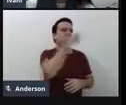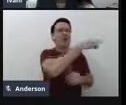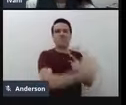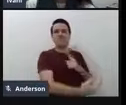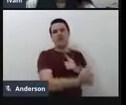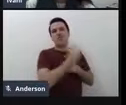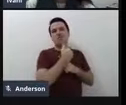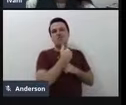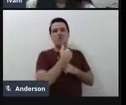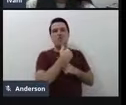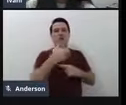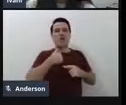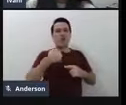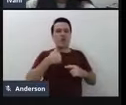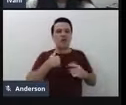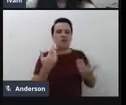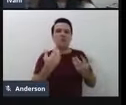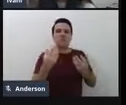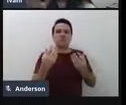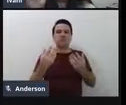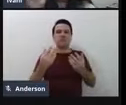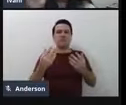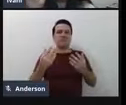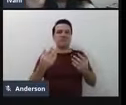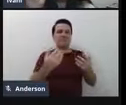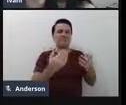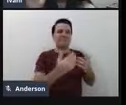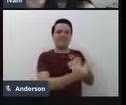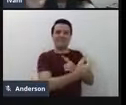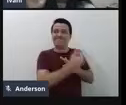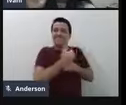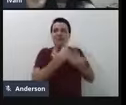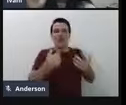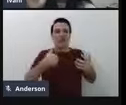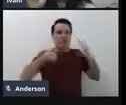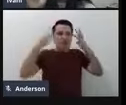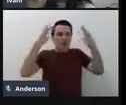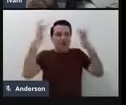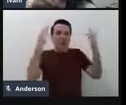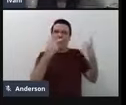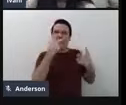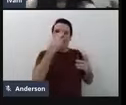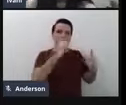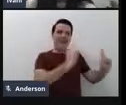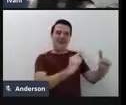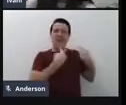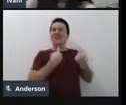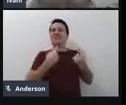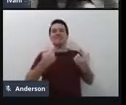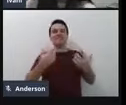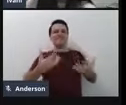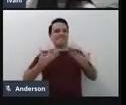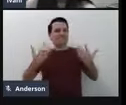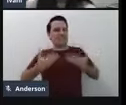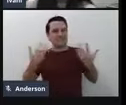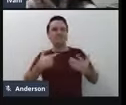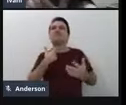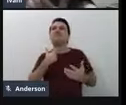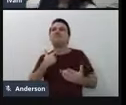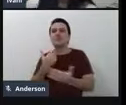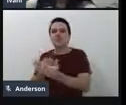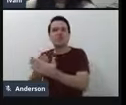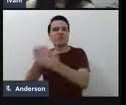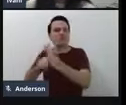como pesquisadora, porque a gente deixou a sementinha, assim, né. Ela largou ali e ela